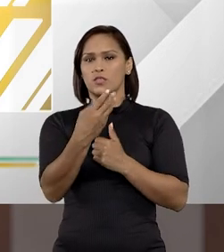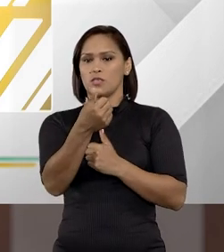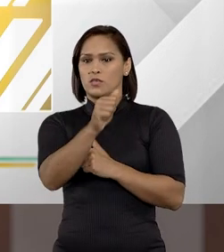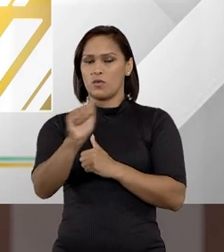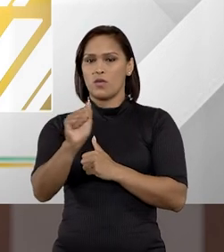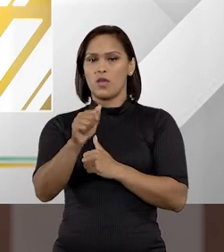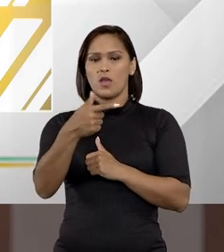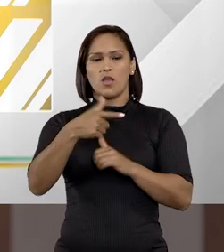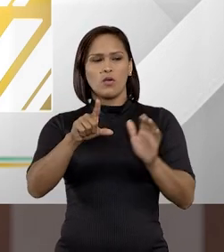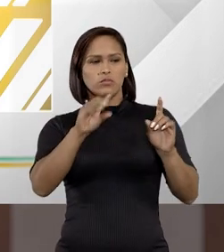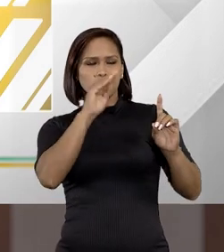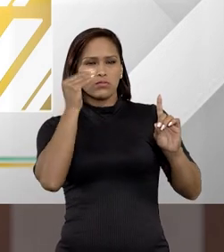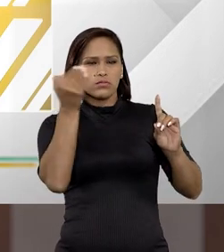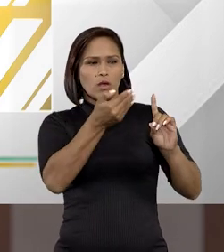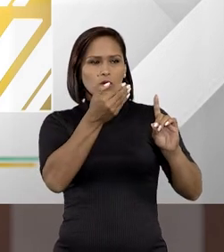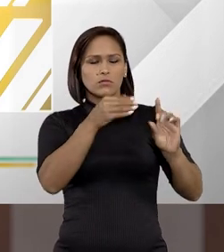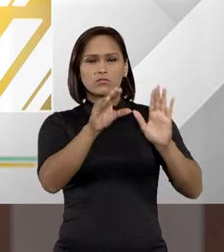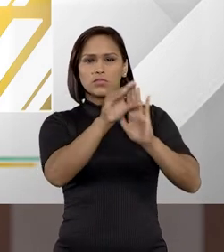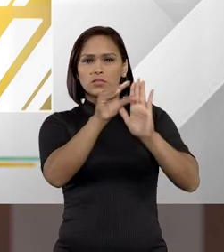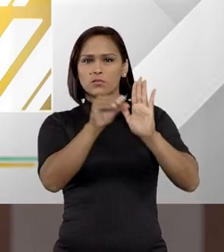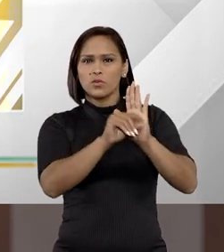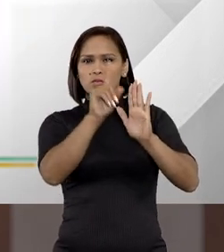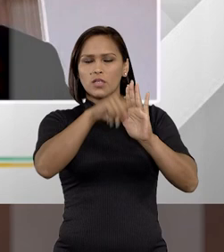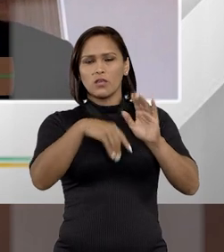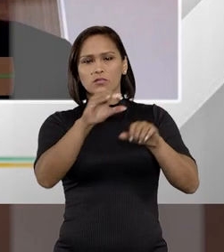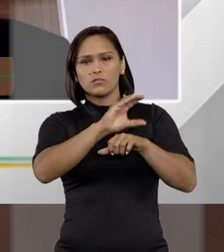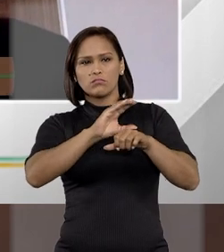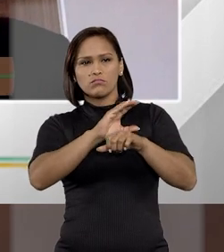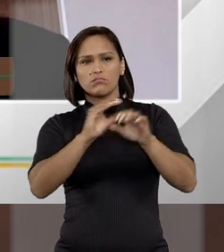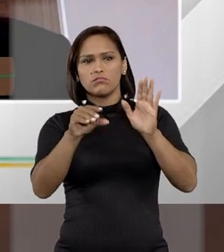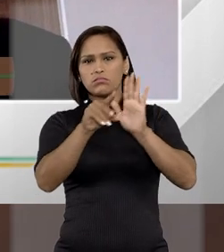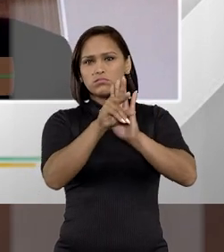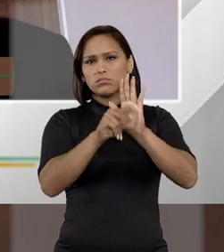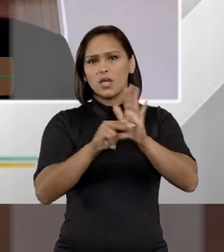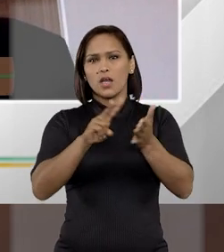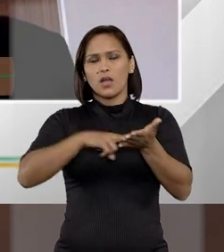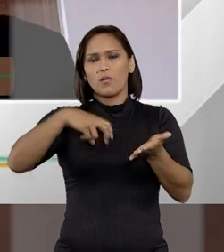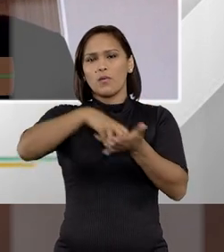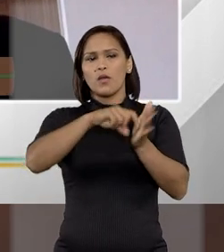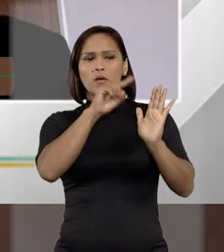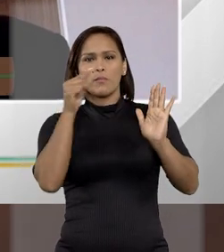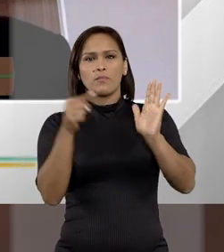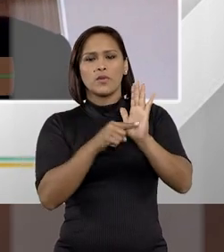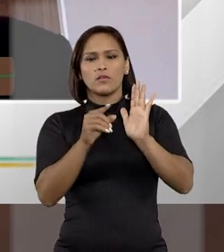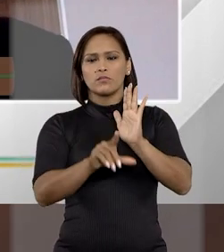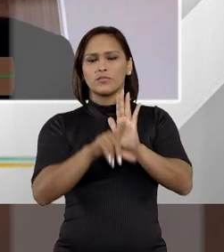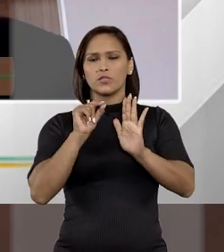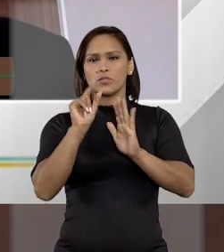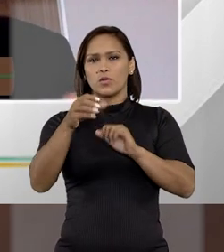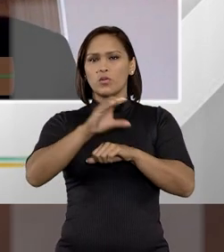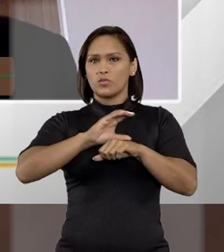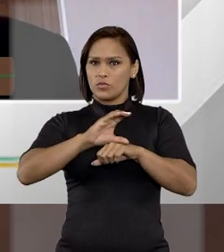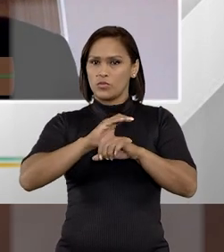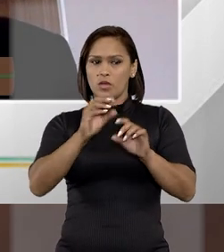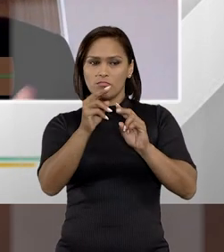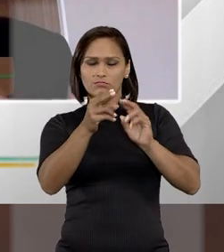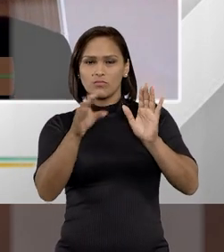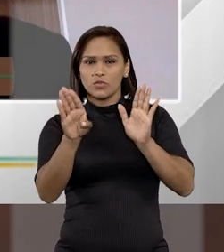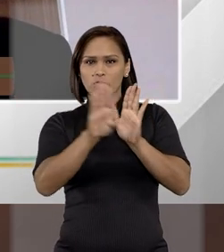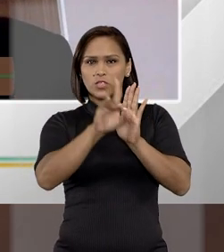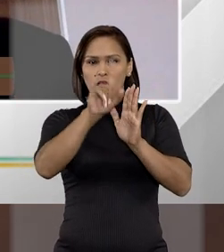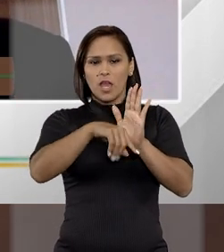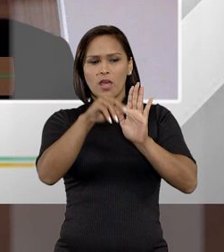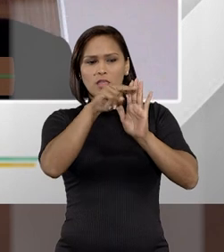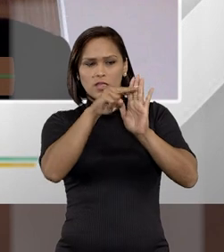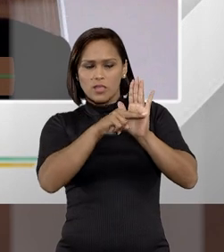3A, onde o lesador reforça esse modelo de sistema acusatório puro que foi escolhido pelo Constituinte, eu entendo que com a